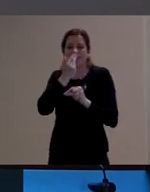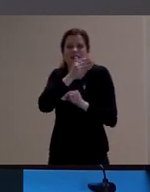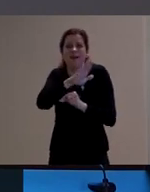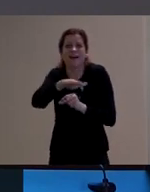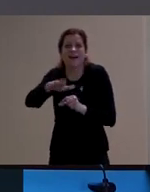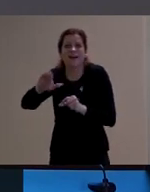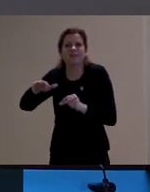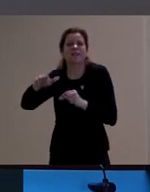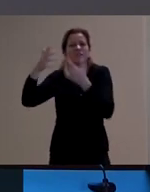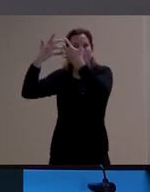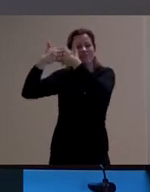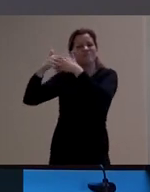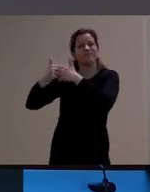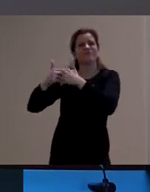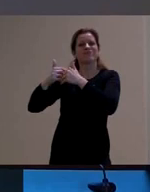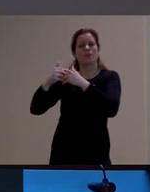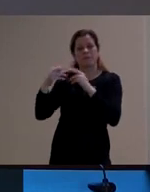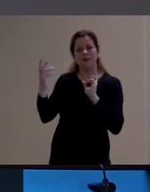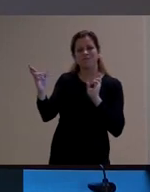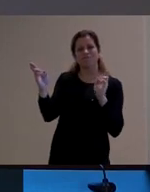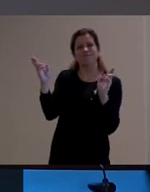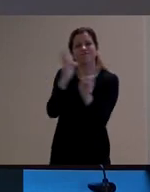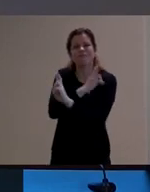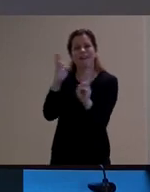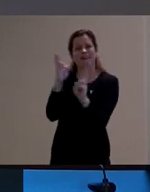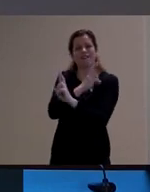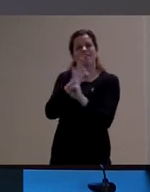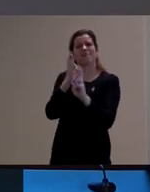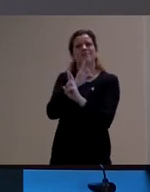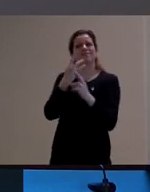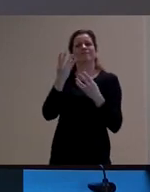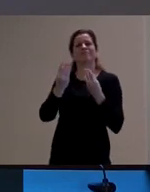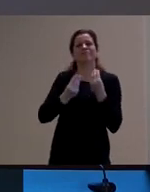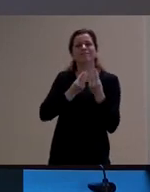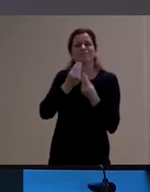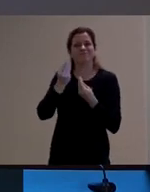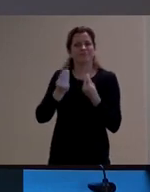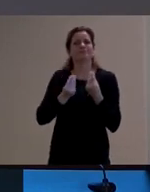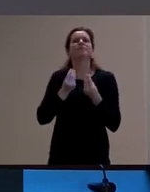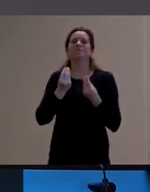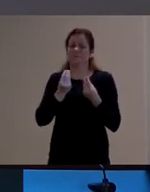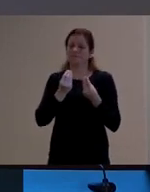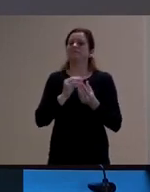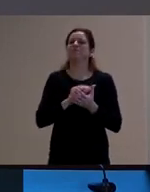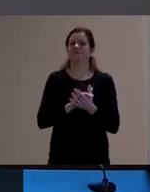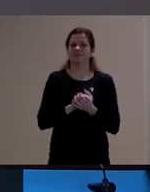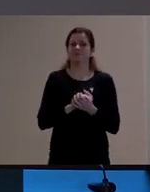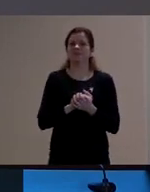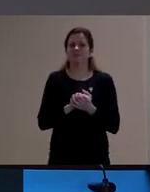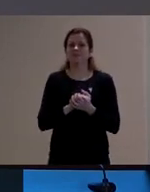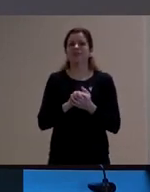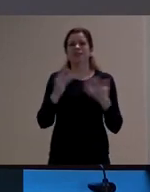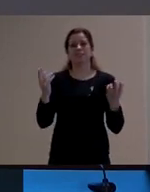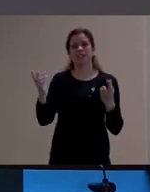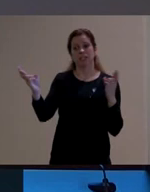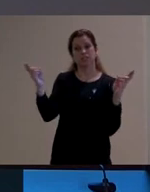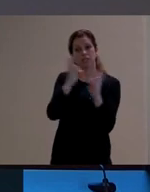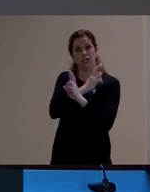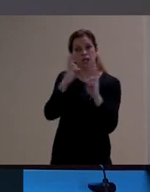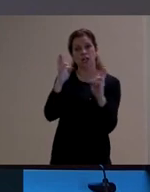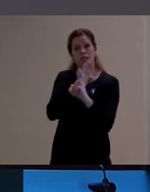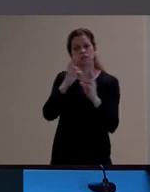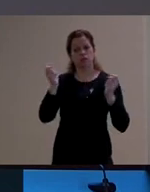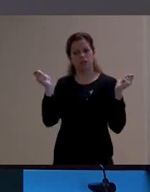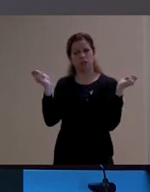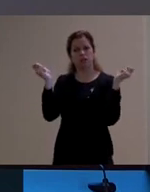do que uma relação instrumental. Então, tem muito mais relação com essa possibilidade